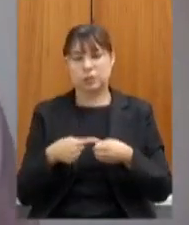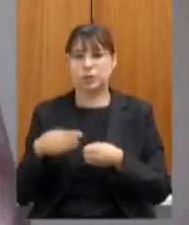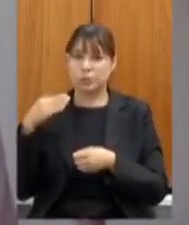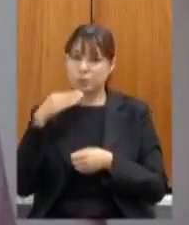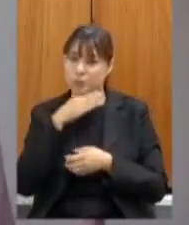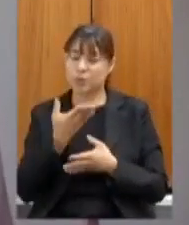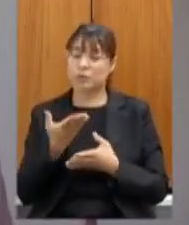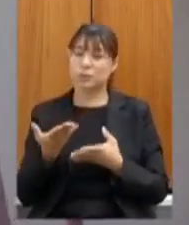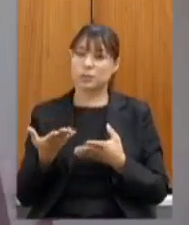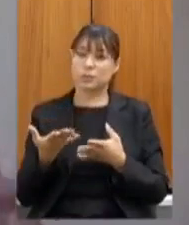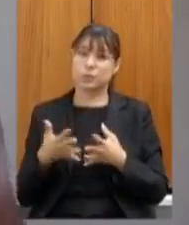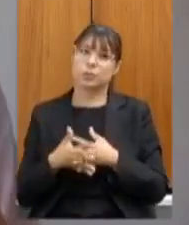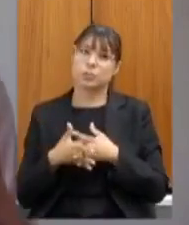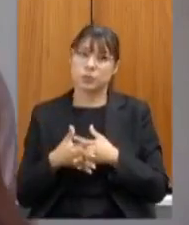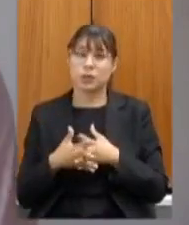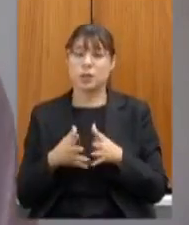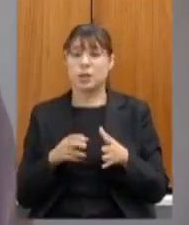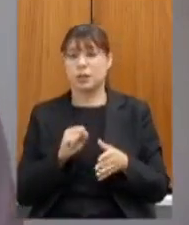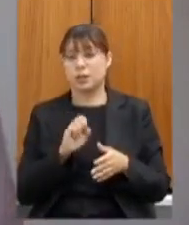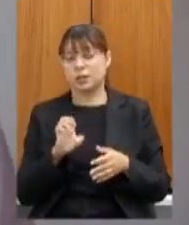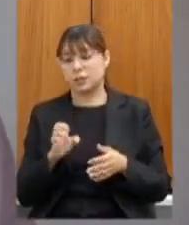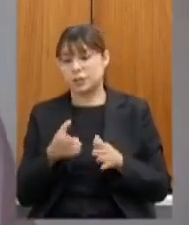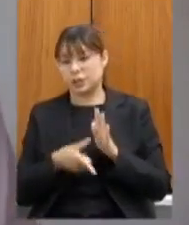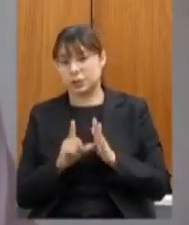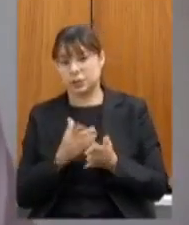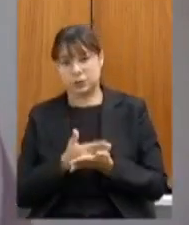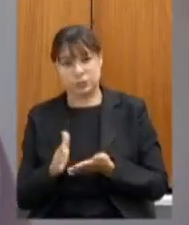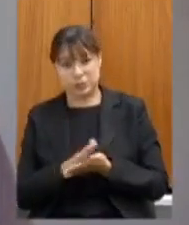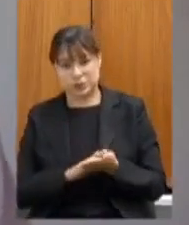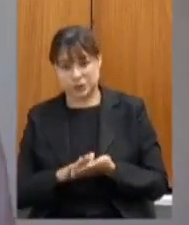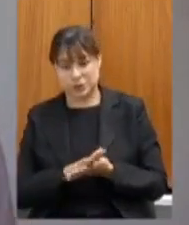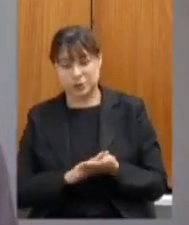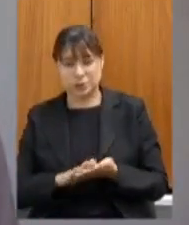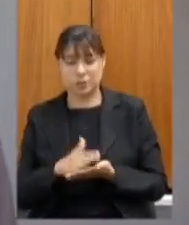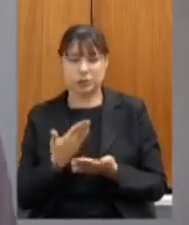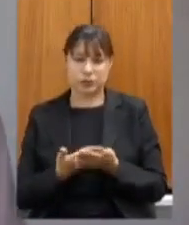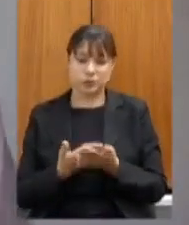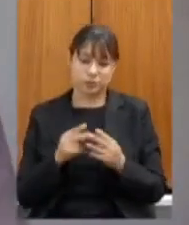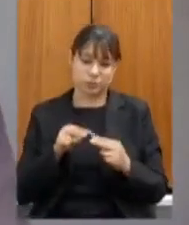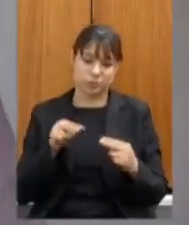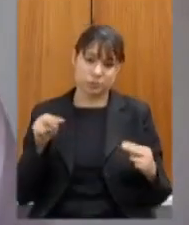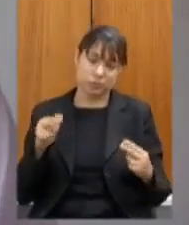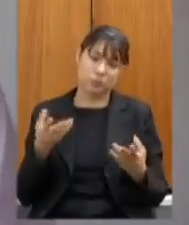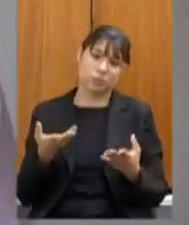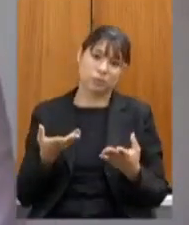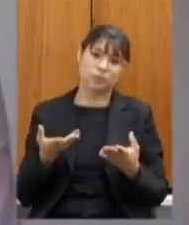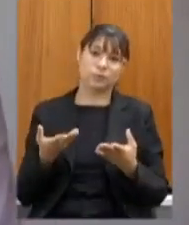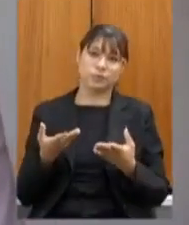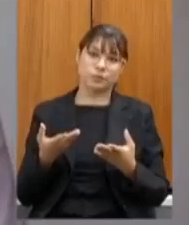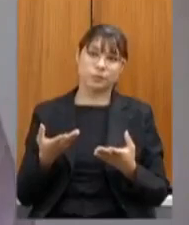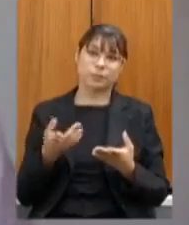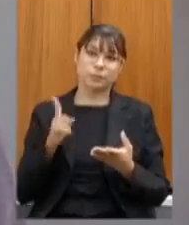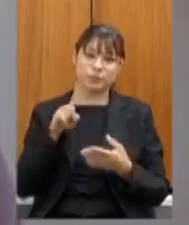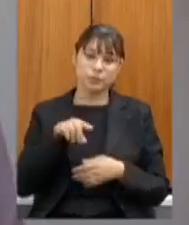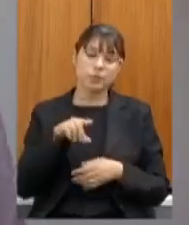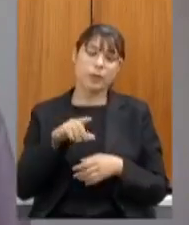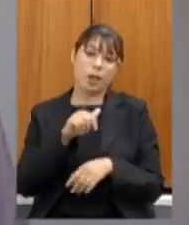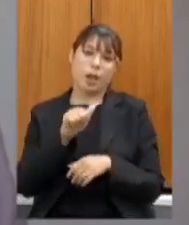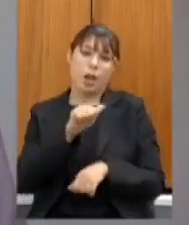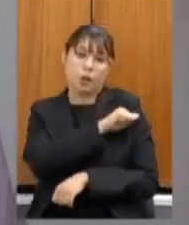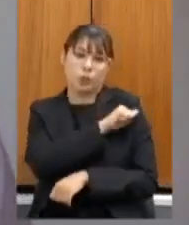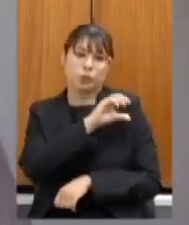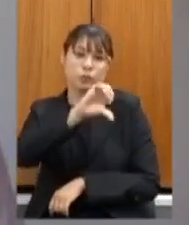drama que seria se não houvesse o início dessas atividades remotas a progressão do aluno do nono ano da